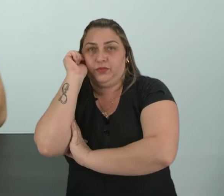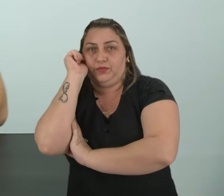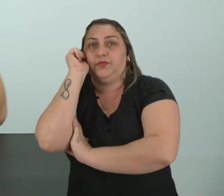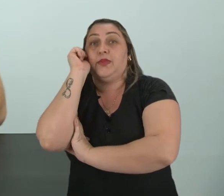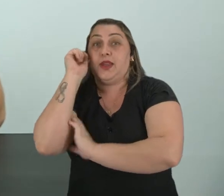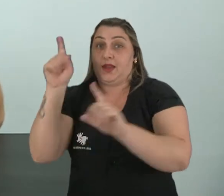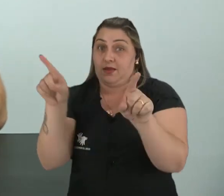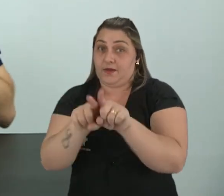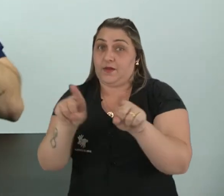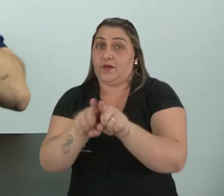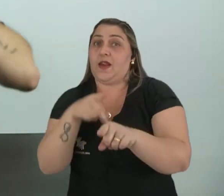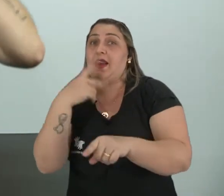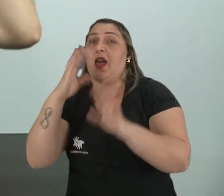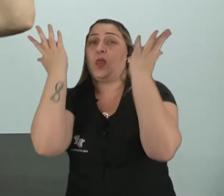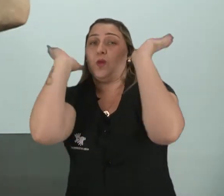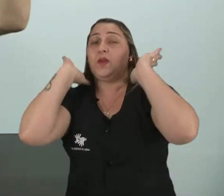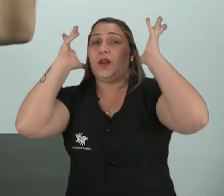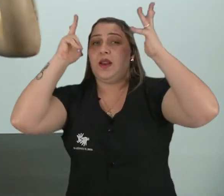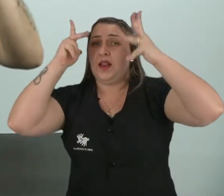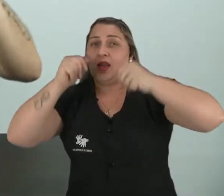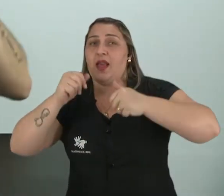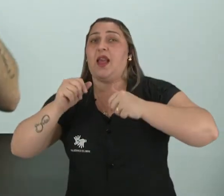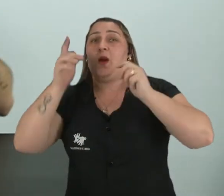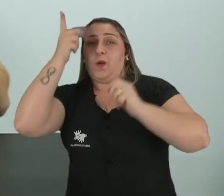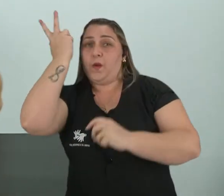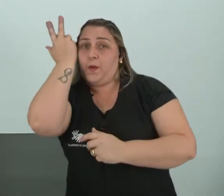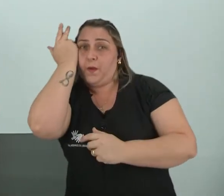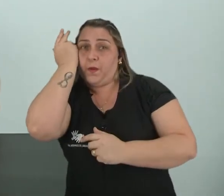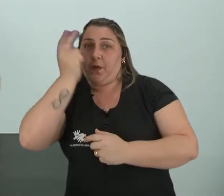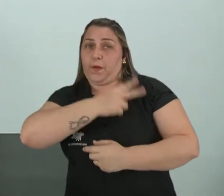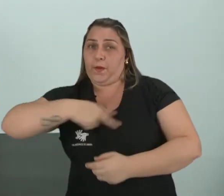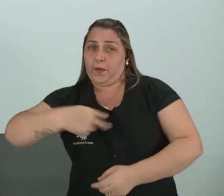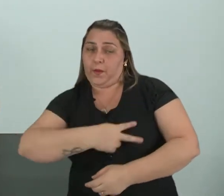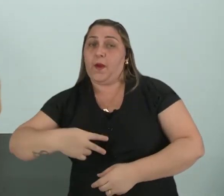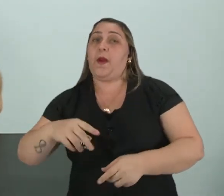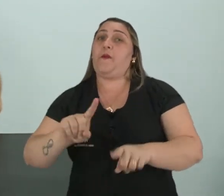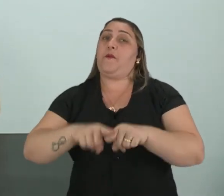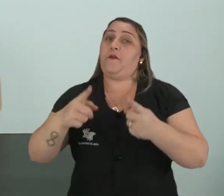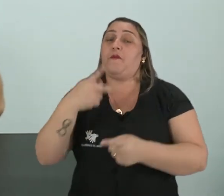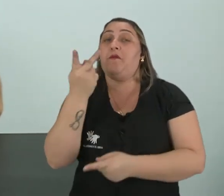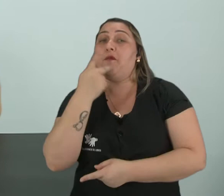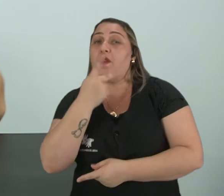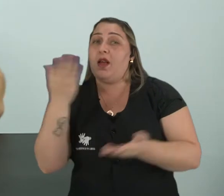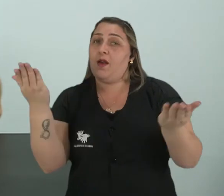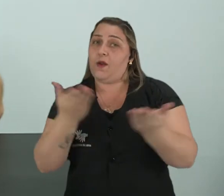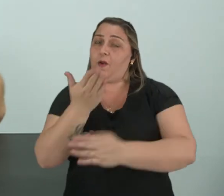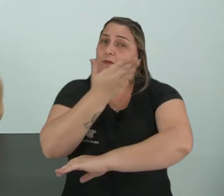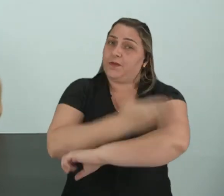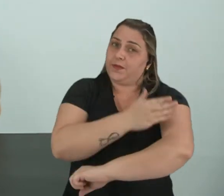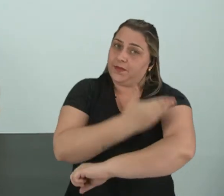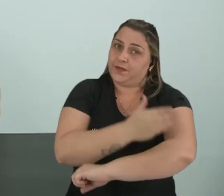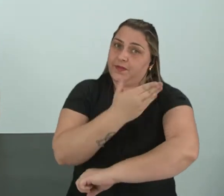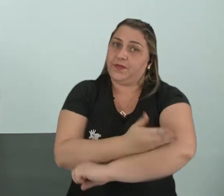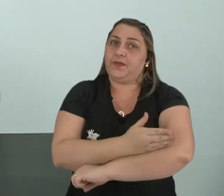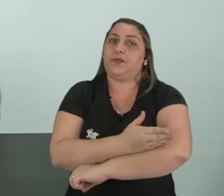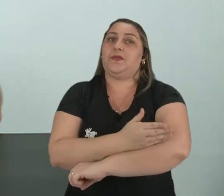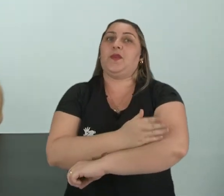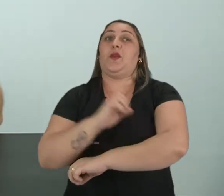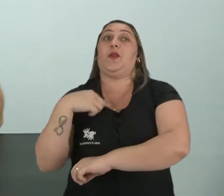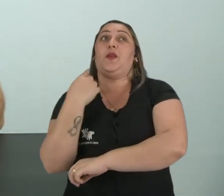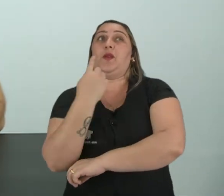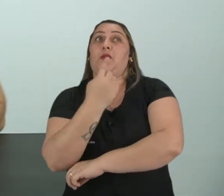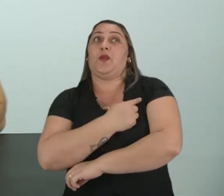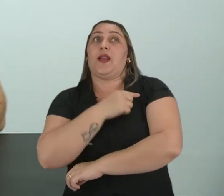Então, a gente poderia falar do leão, falar da zebra, falar de vários animais. Só que hoje nós vamos falar e colocar em prática aqui acerca dos